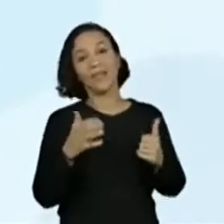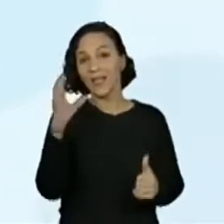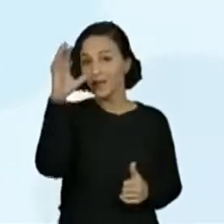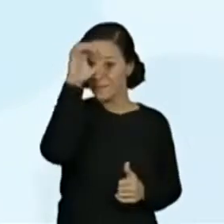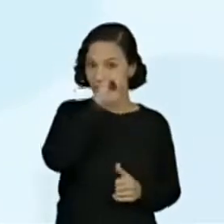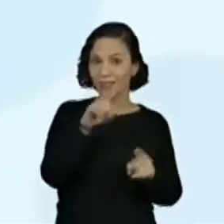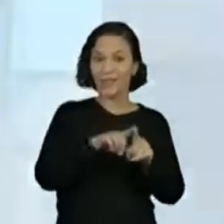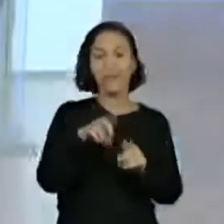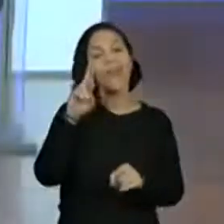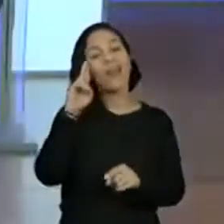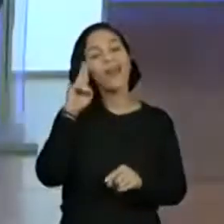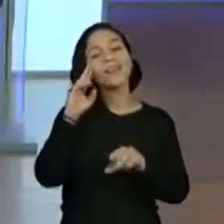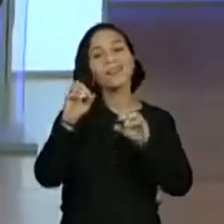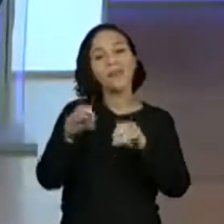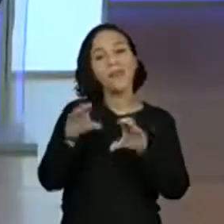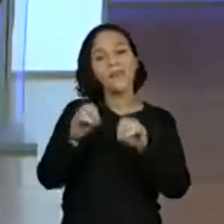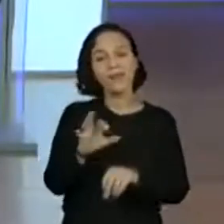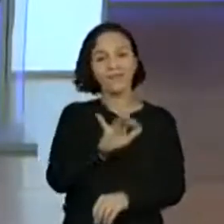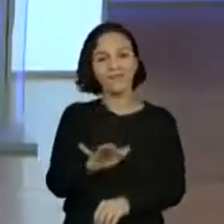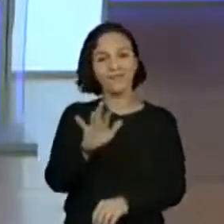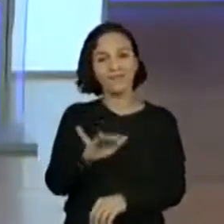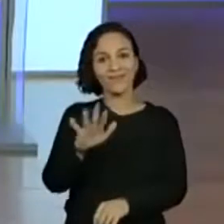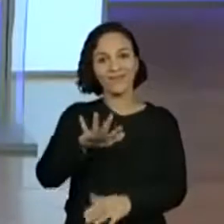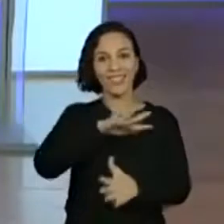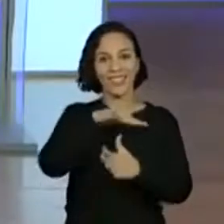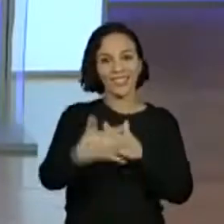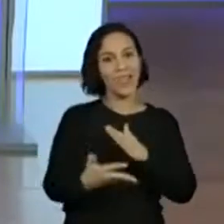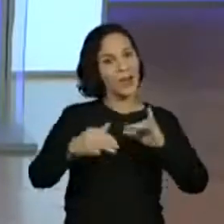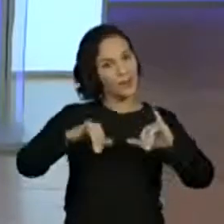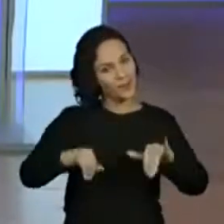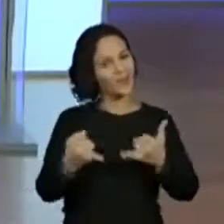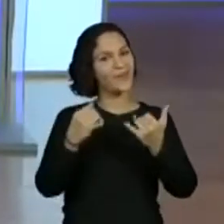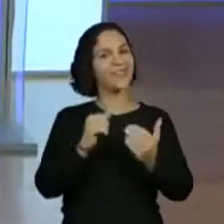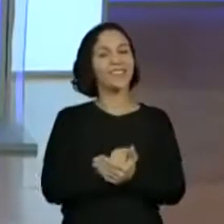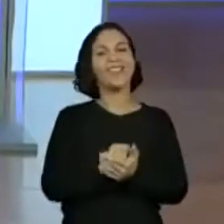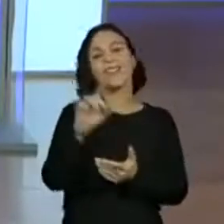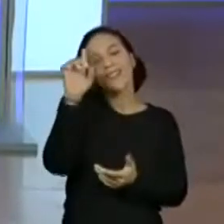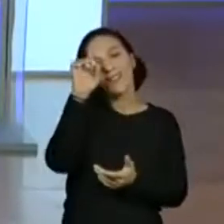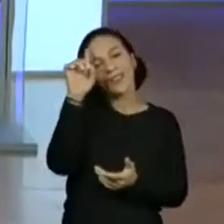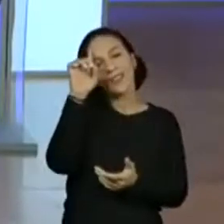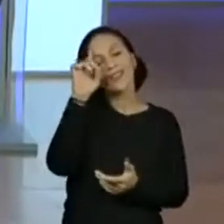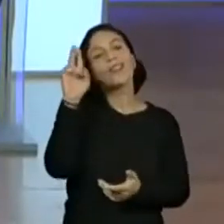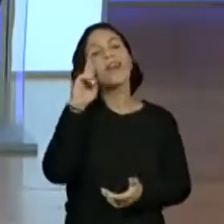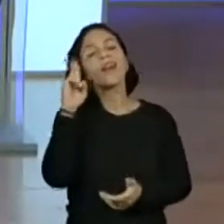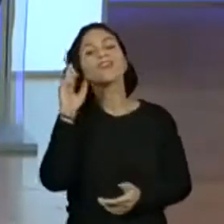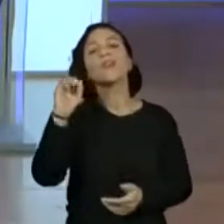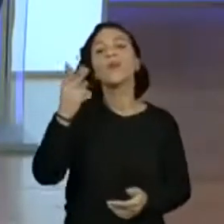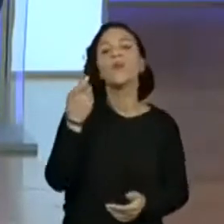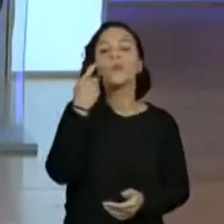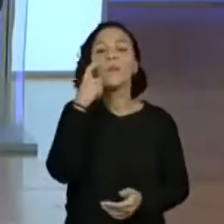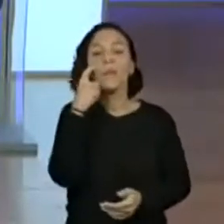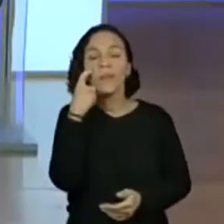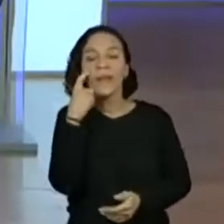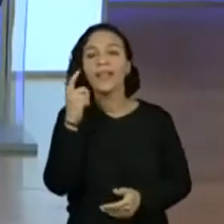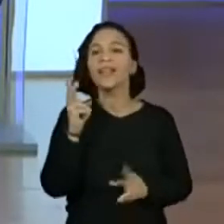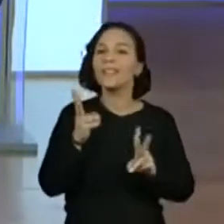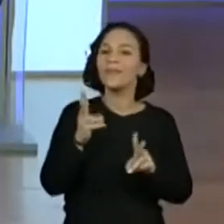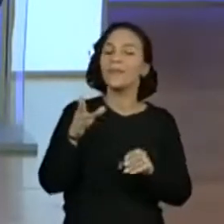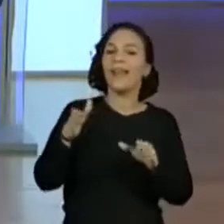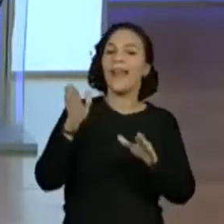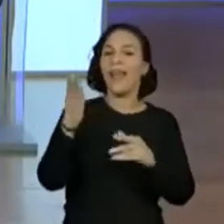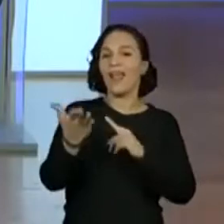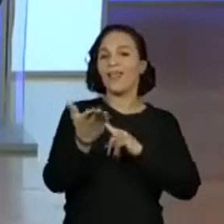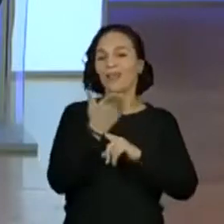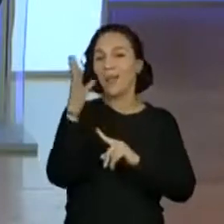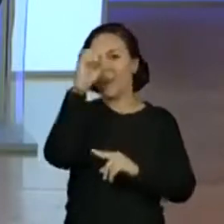Raíssa também, né? Fazer o alfabeto em libras? Sim. Já aproveita, Todo dia a Raíssa ou a Miriam que está aqui com a gente ajuda.